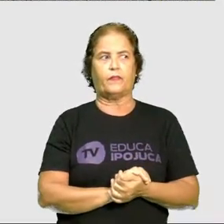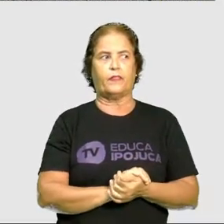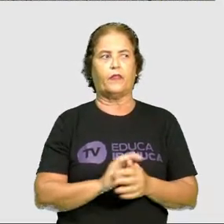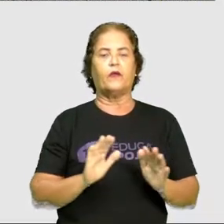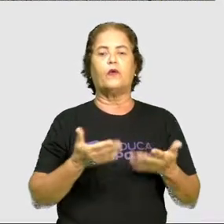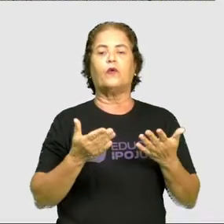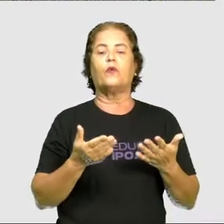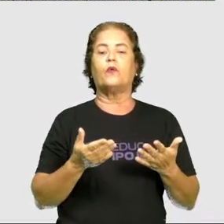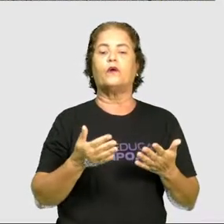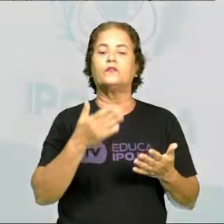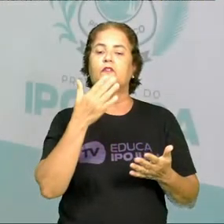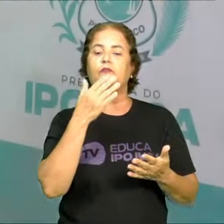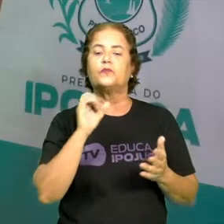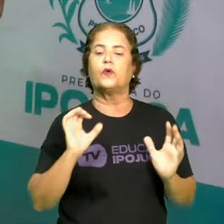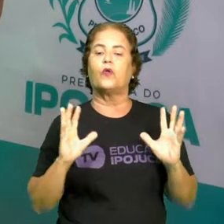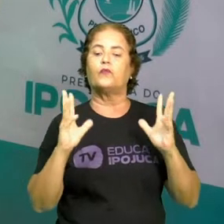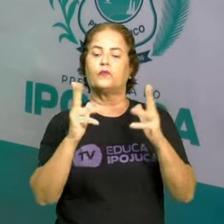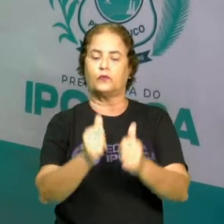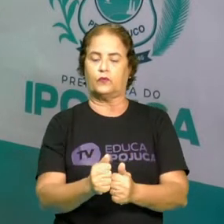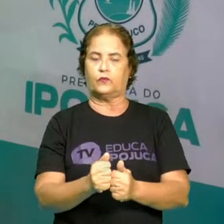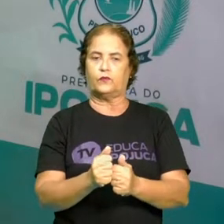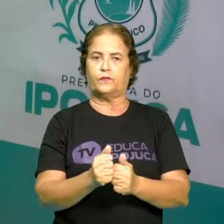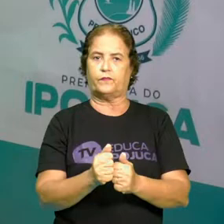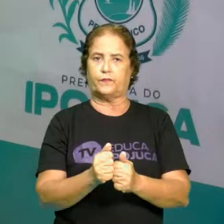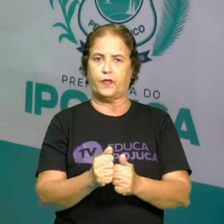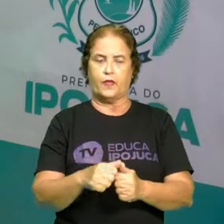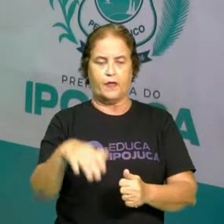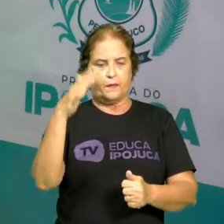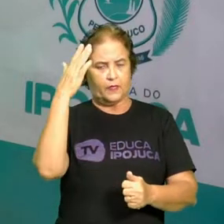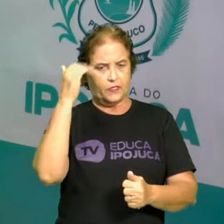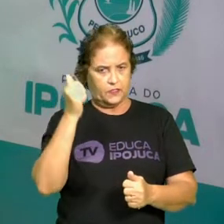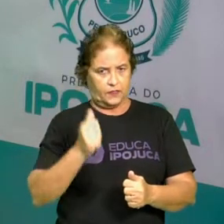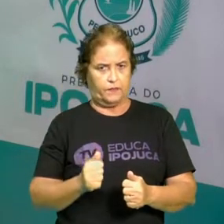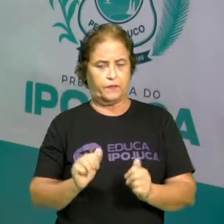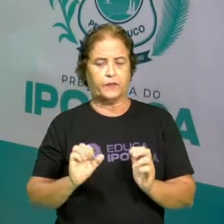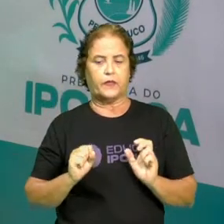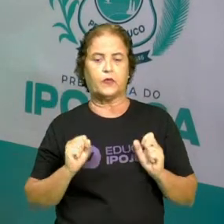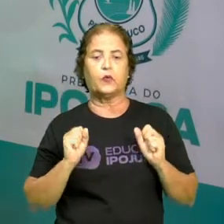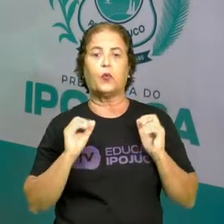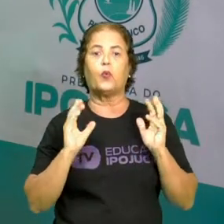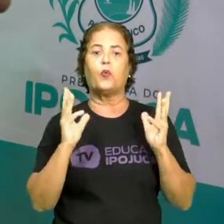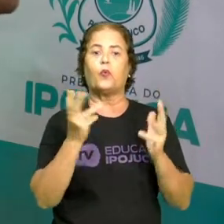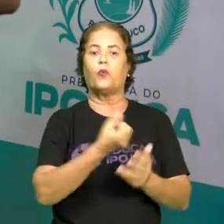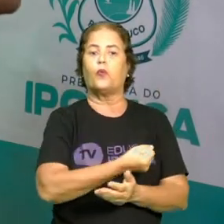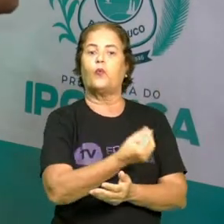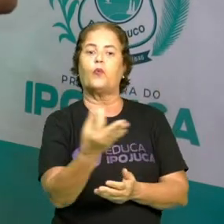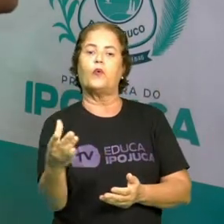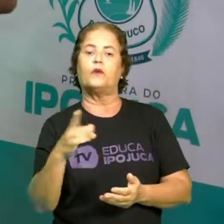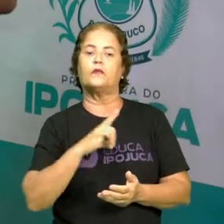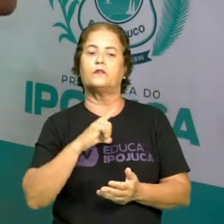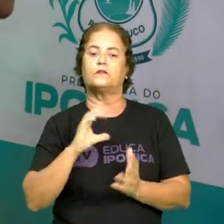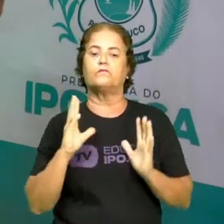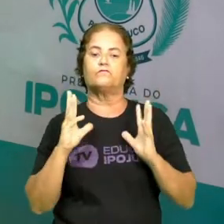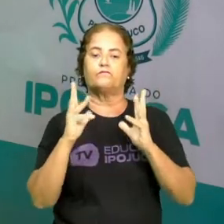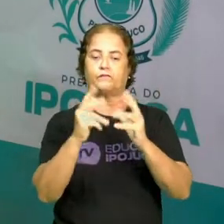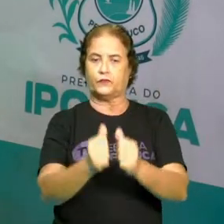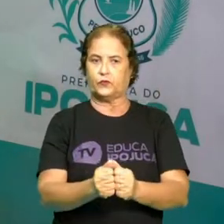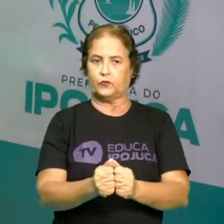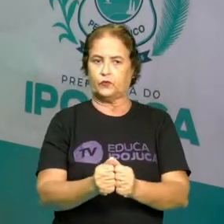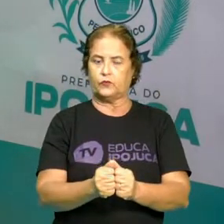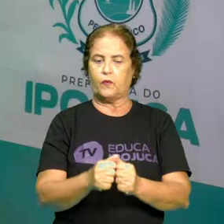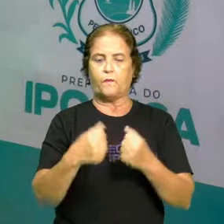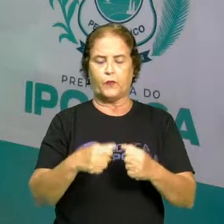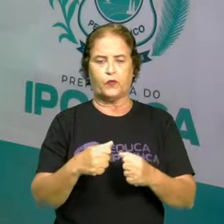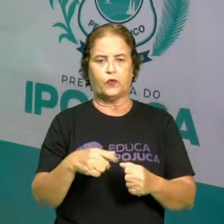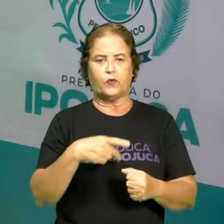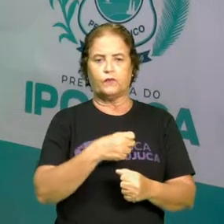quantas bolas tem ao todo? Para eu contar quantas bolas ao todo, eu vou ter que contar quantas. Ou uma por